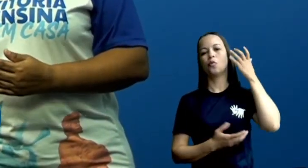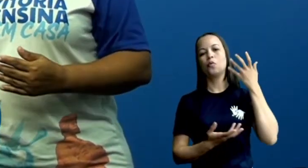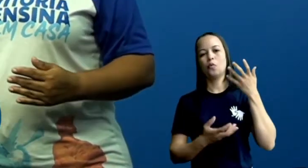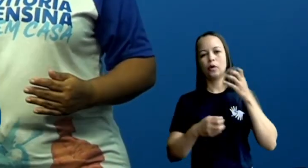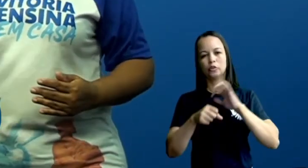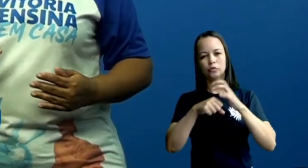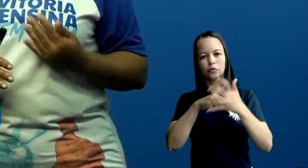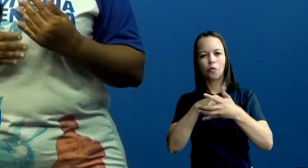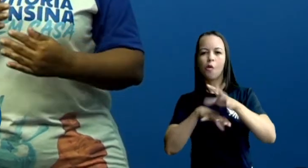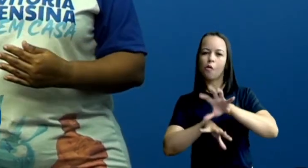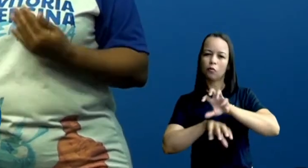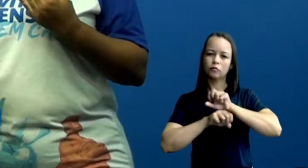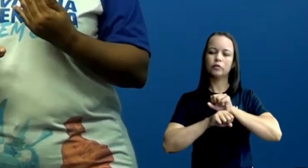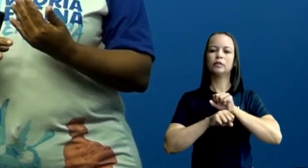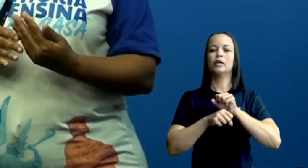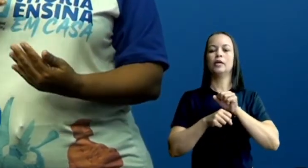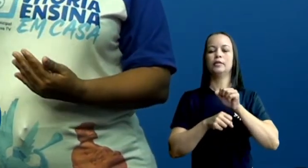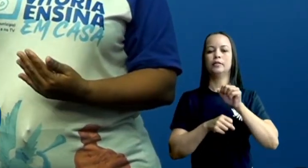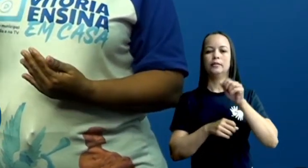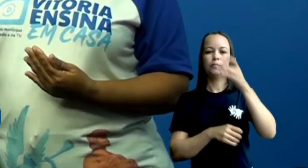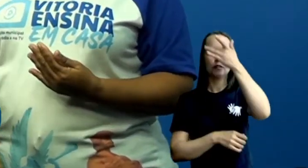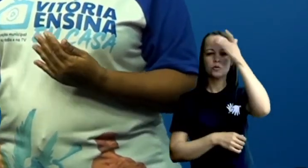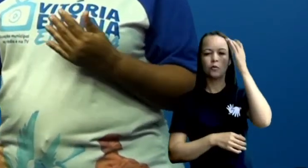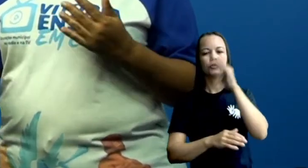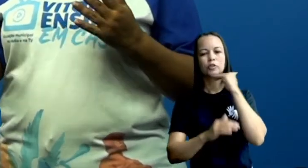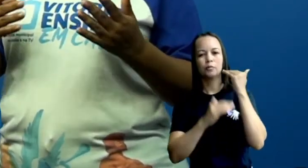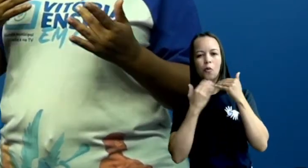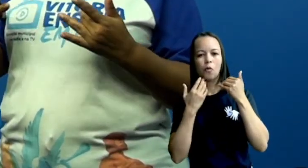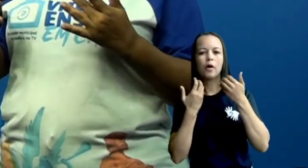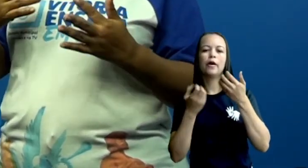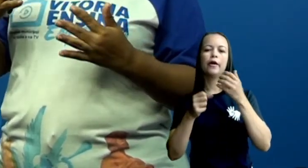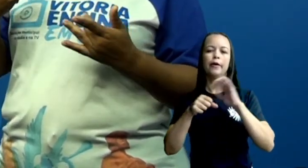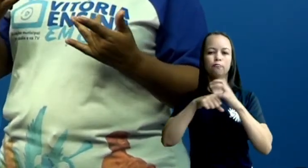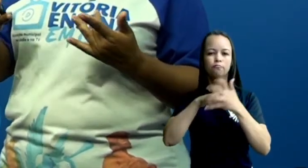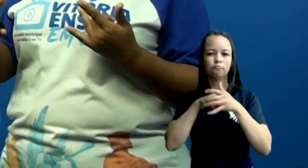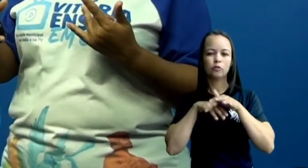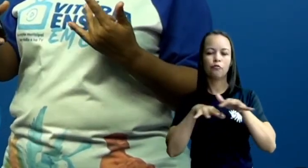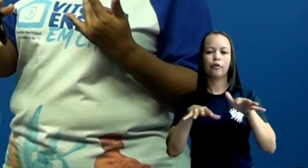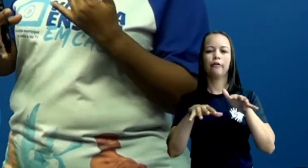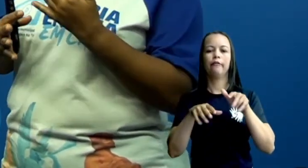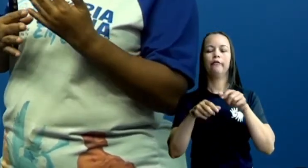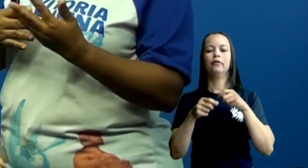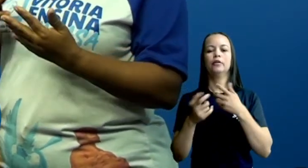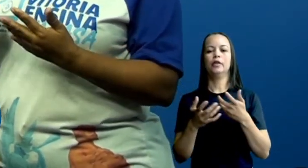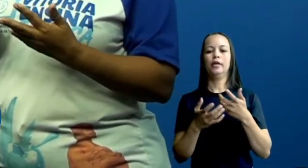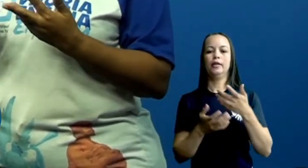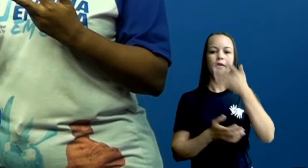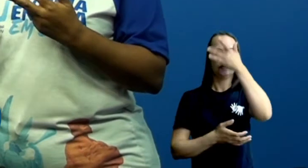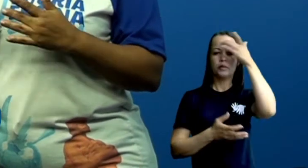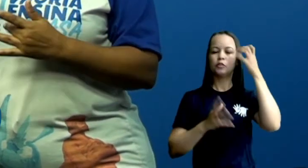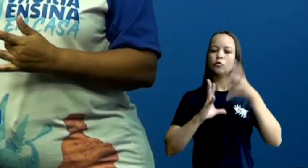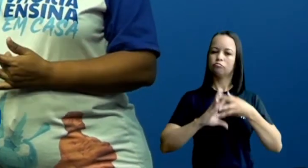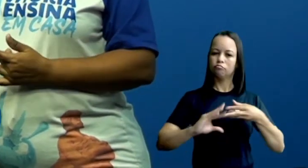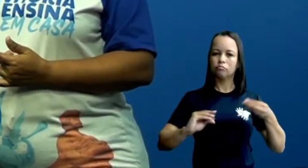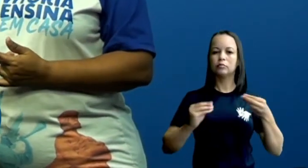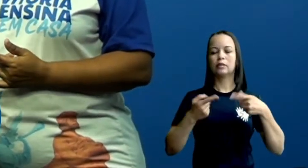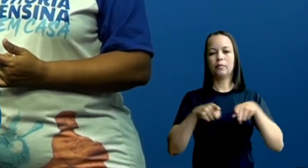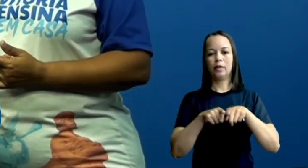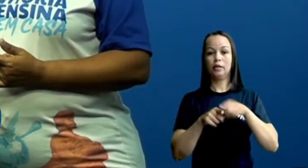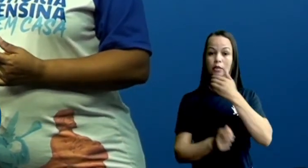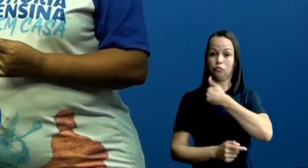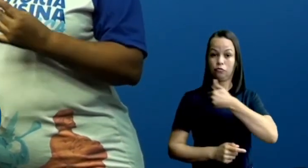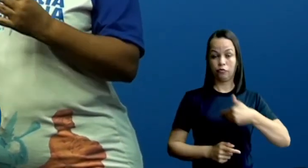casos confirmados, de óbito, de recuperação, para que se possa ter uma ideia, né, os governos e possam